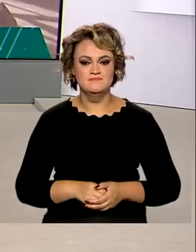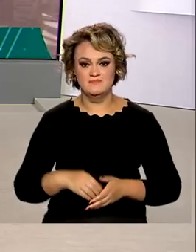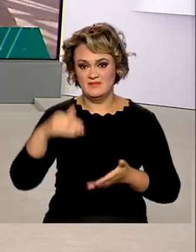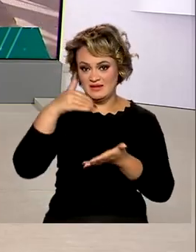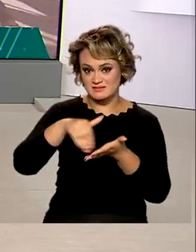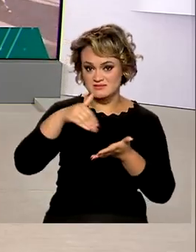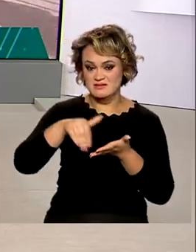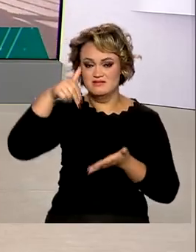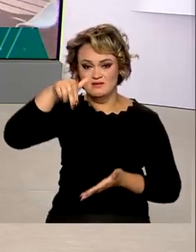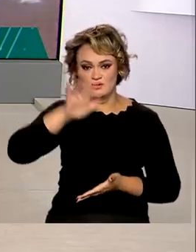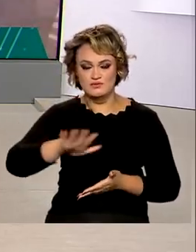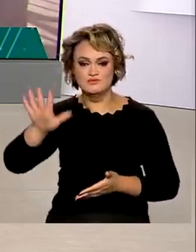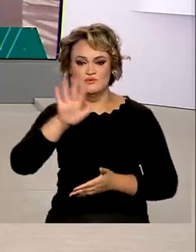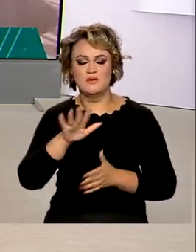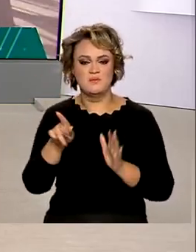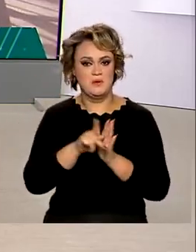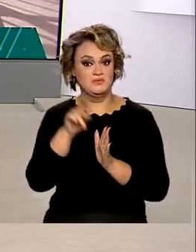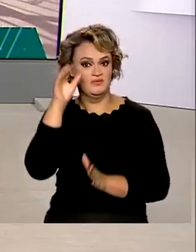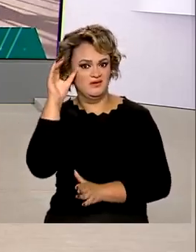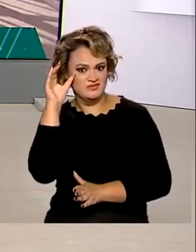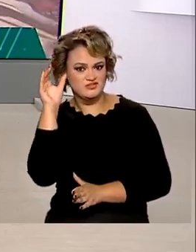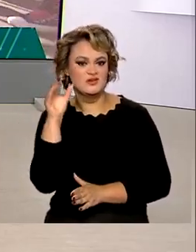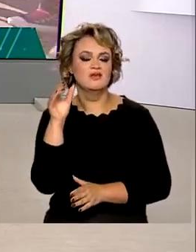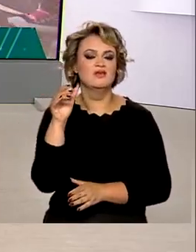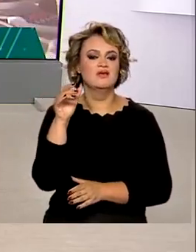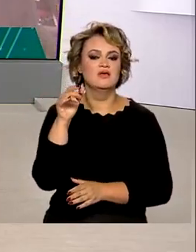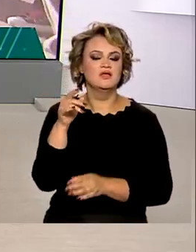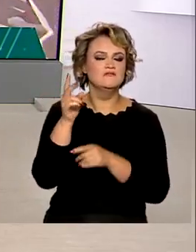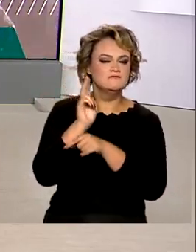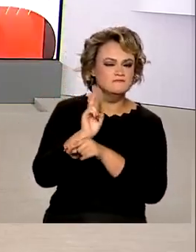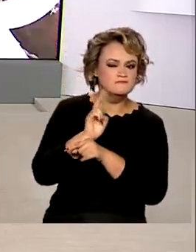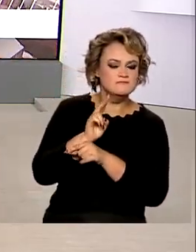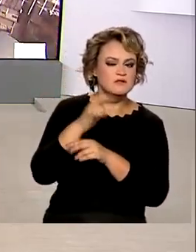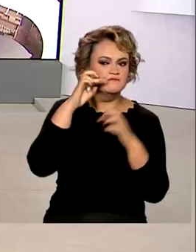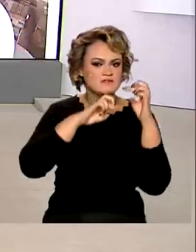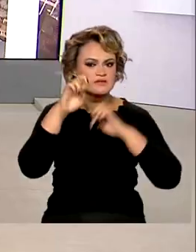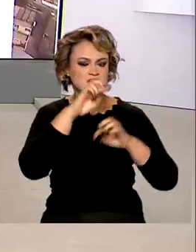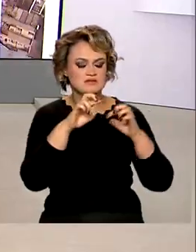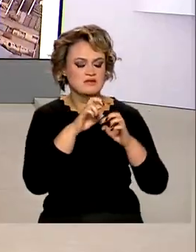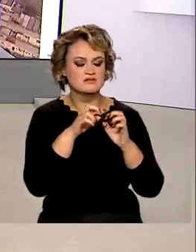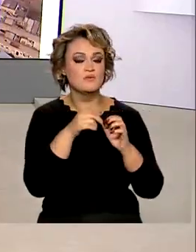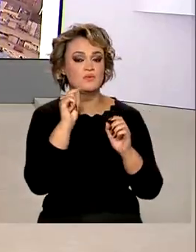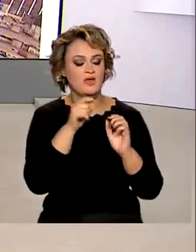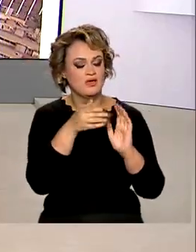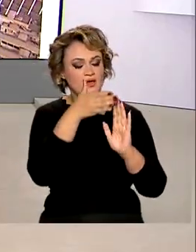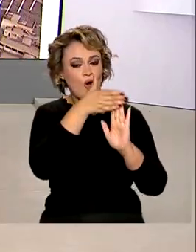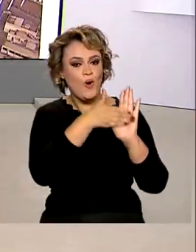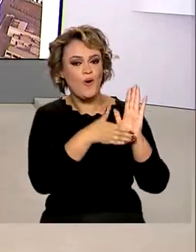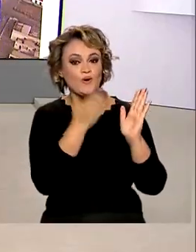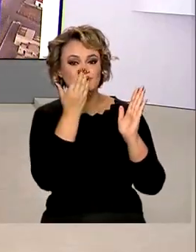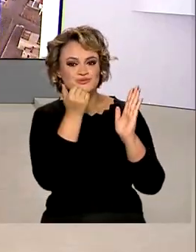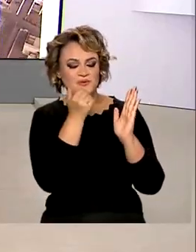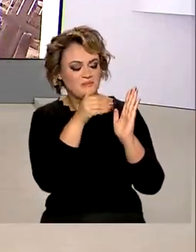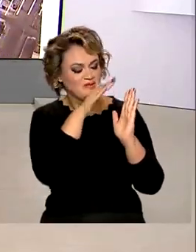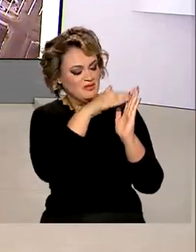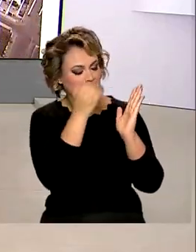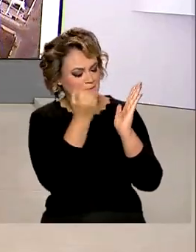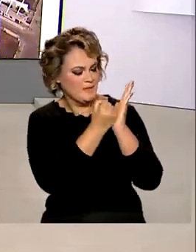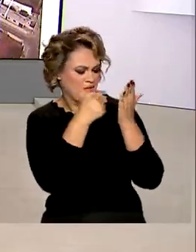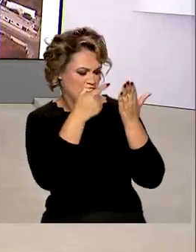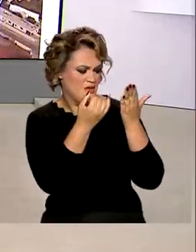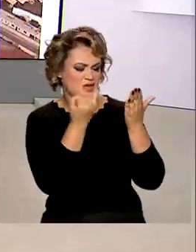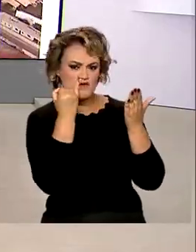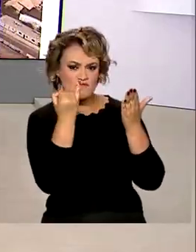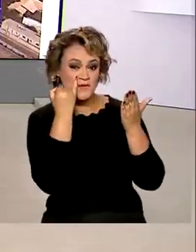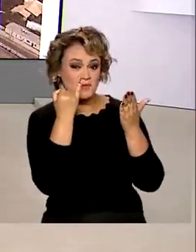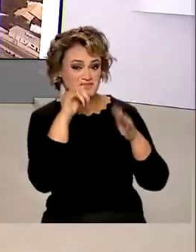Secretaria Nacional do Consumidor intensificou a fiscalização nos rótulos de alimentos. A falta de informação